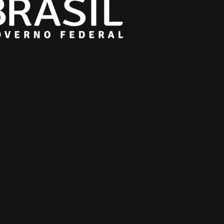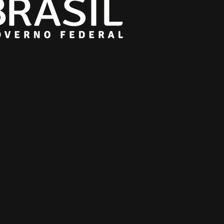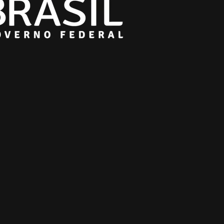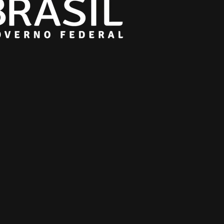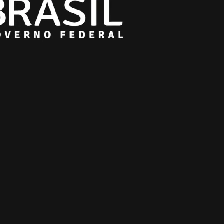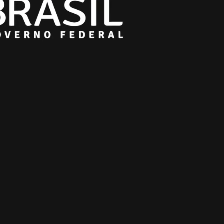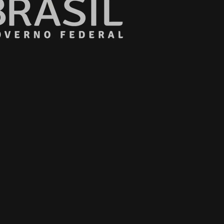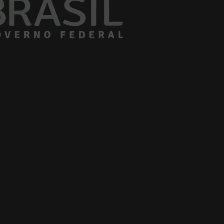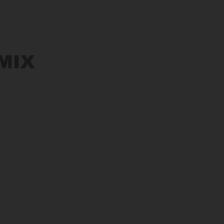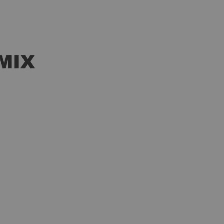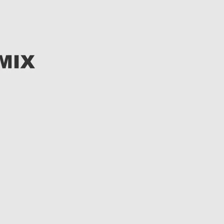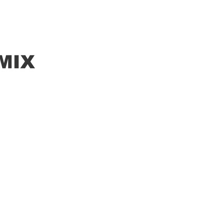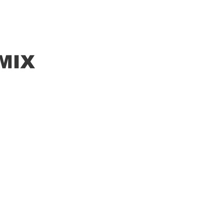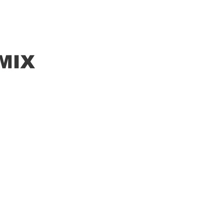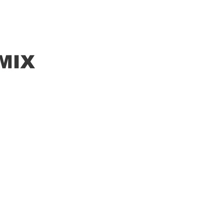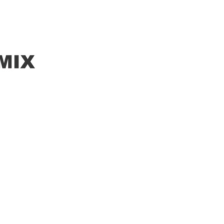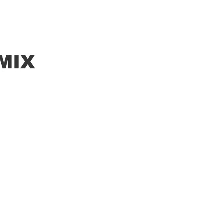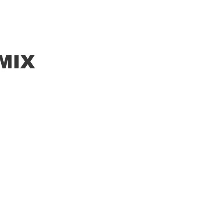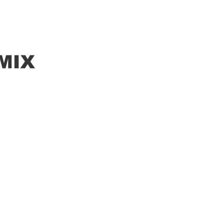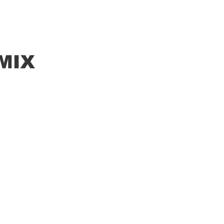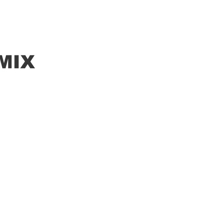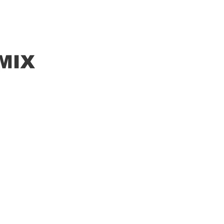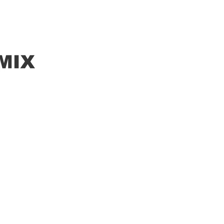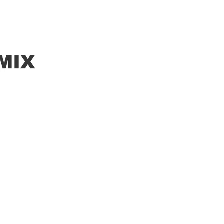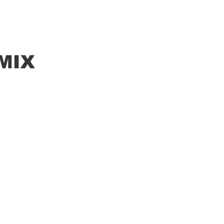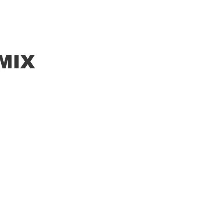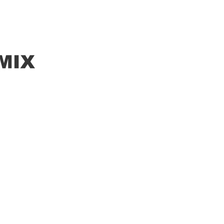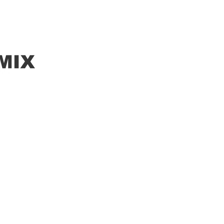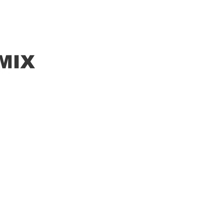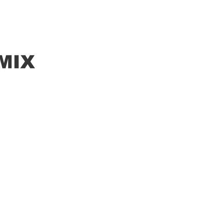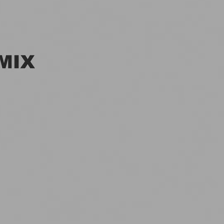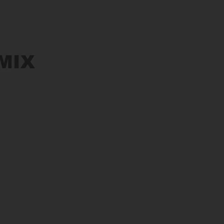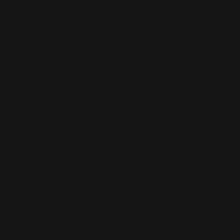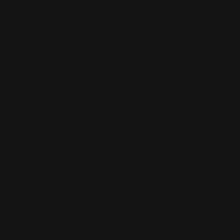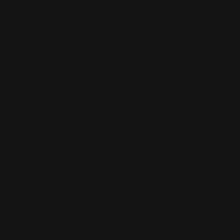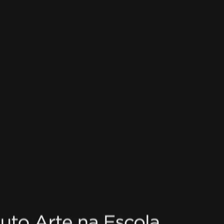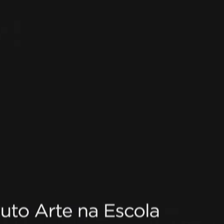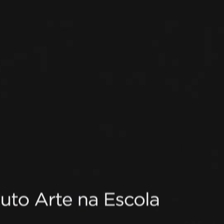Federal Acessibilidade BRDN Música